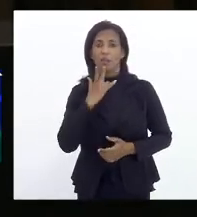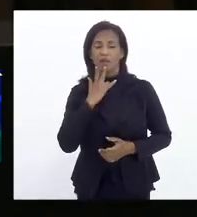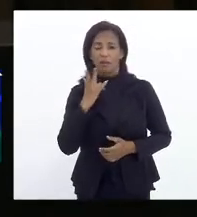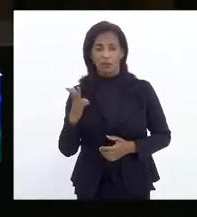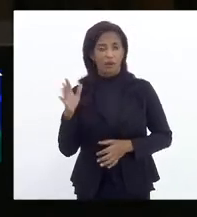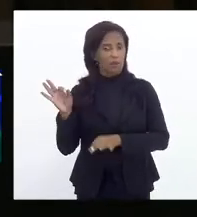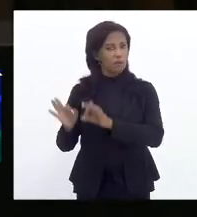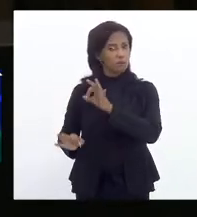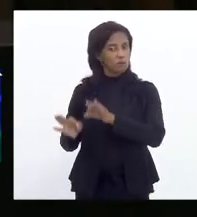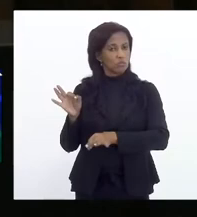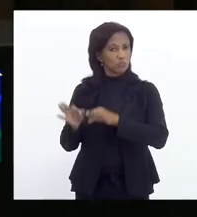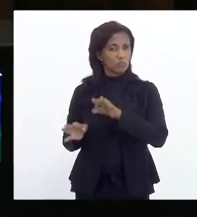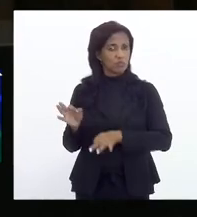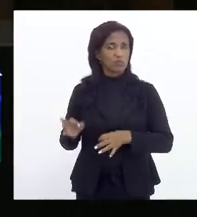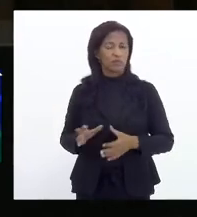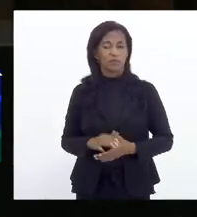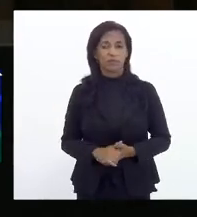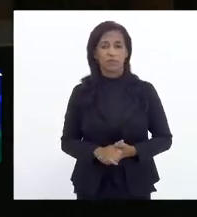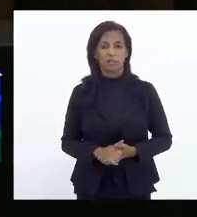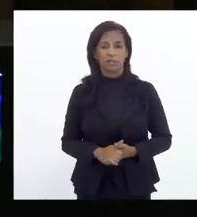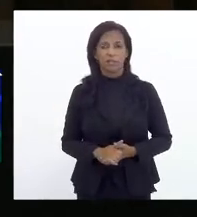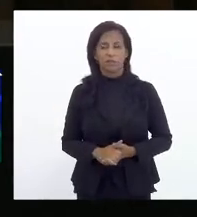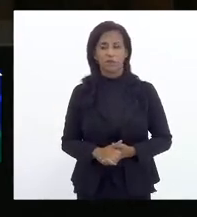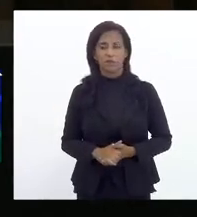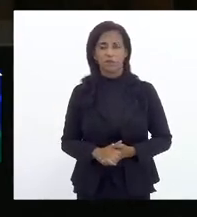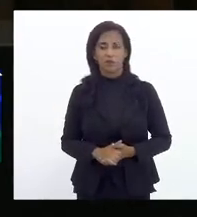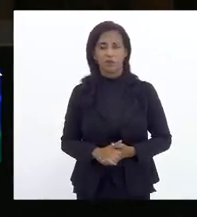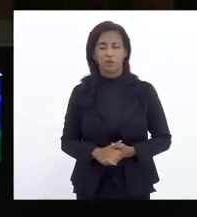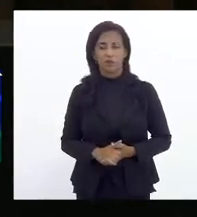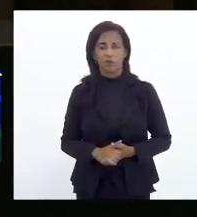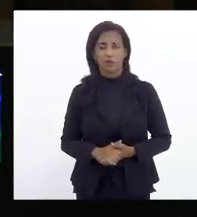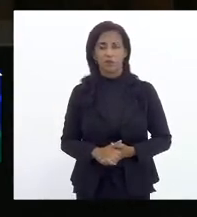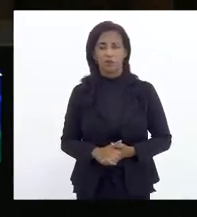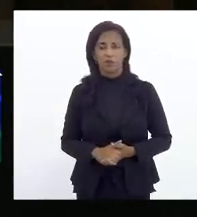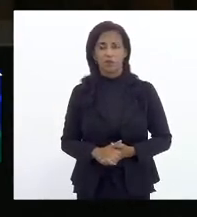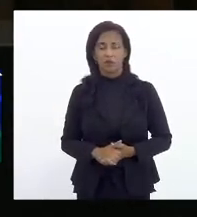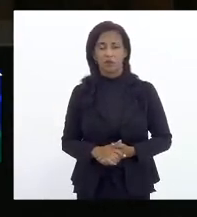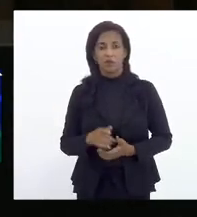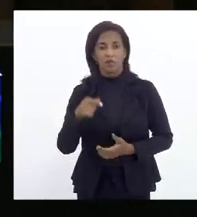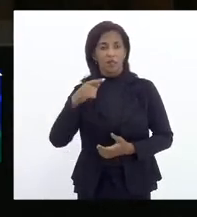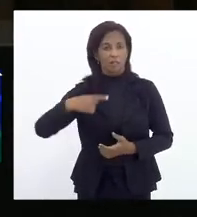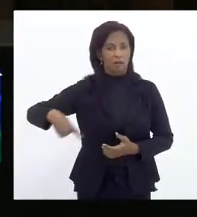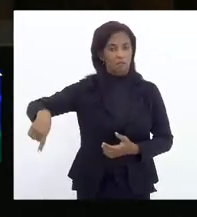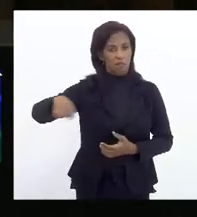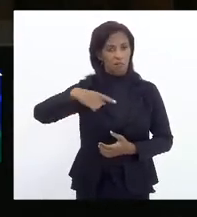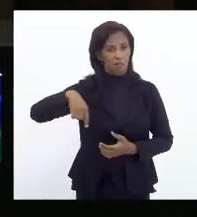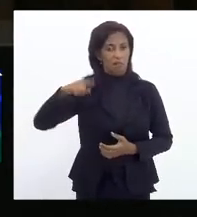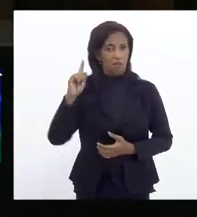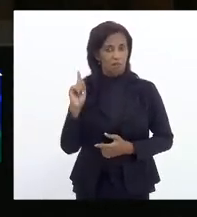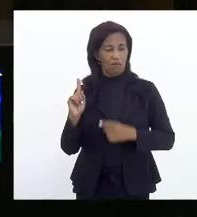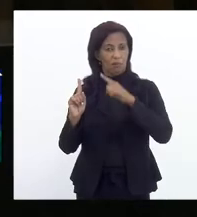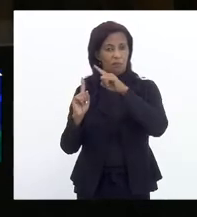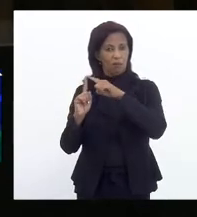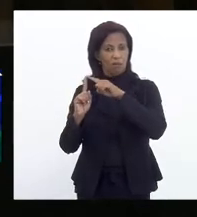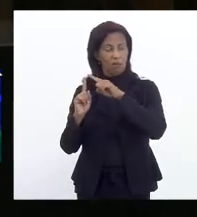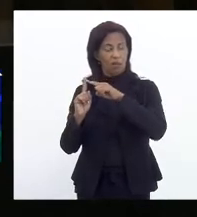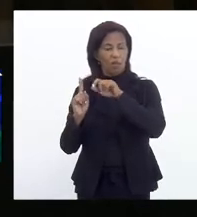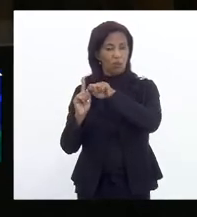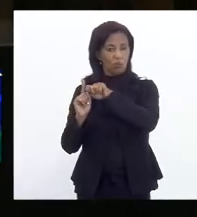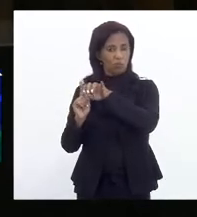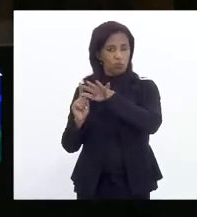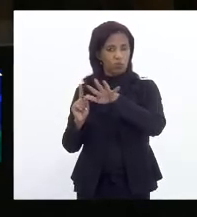desembargador. na obra de Verri, o boato espalhado por Caterina Roça